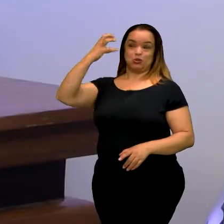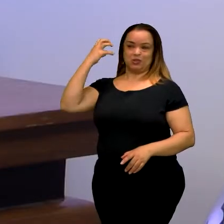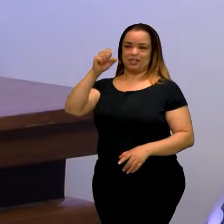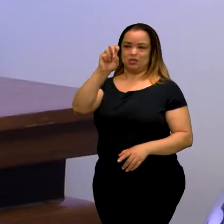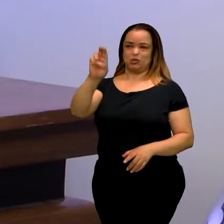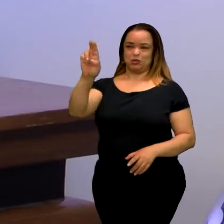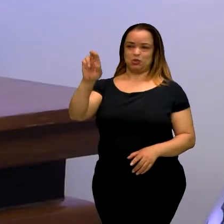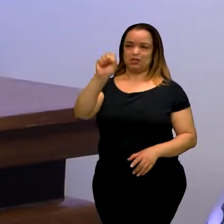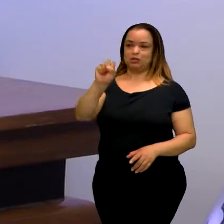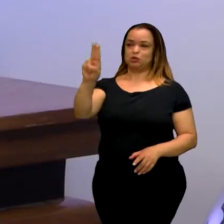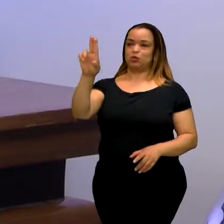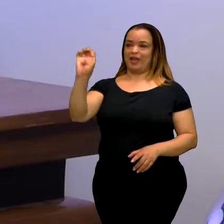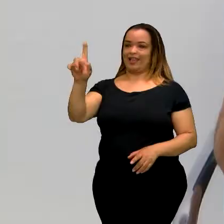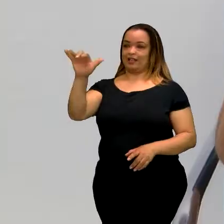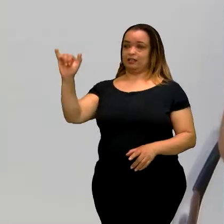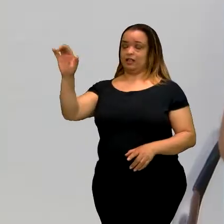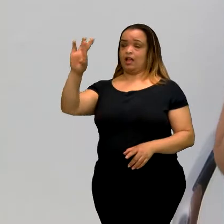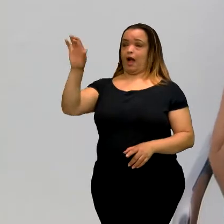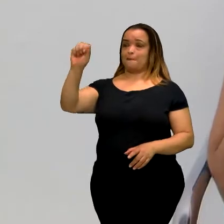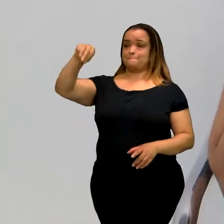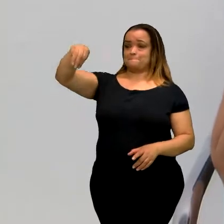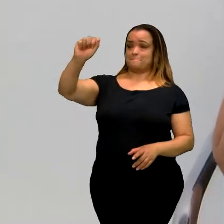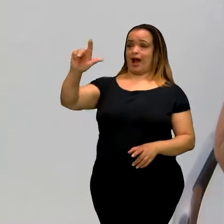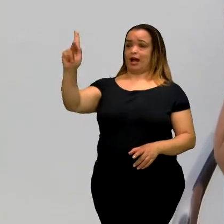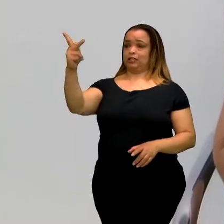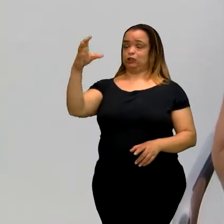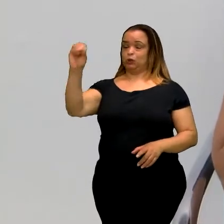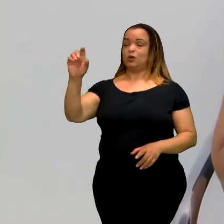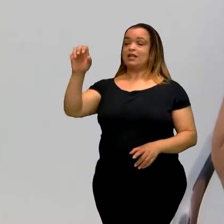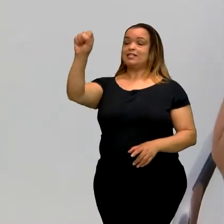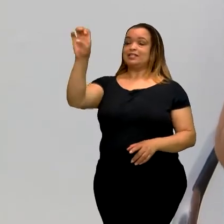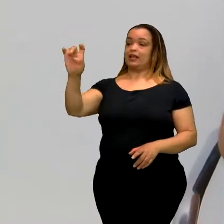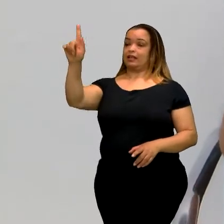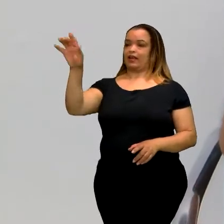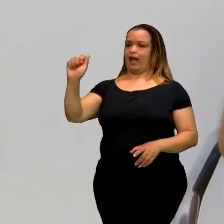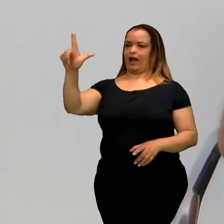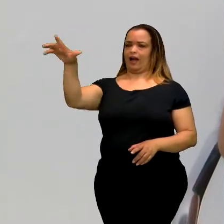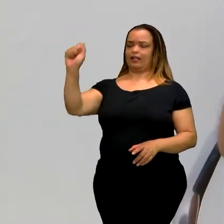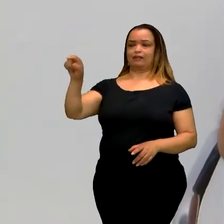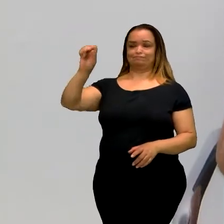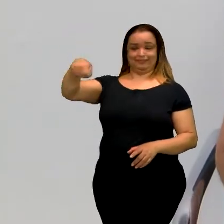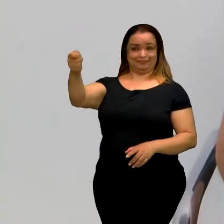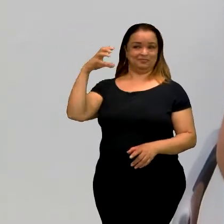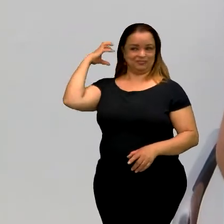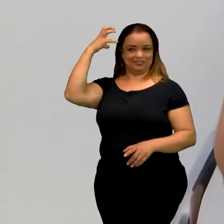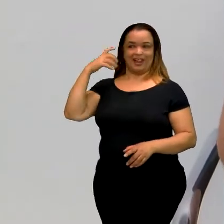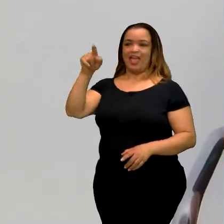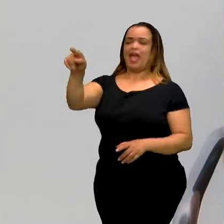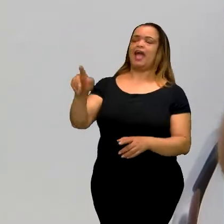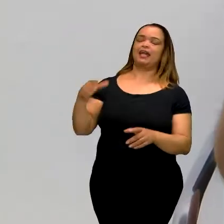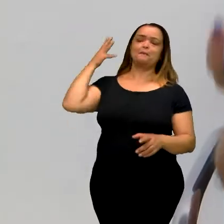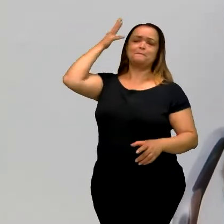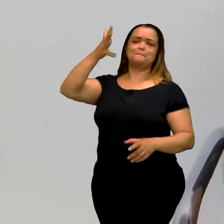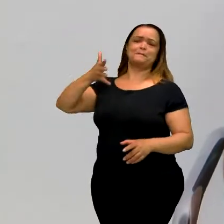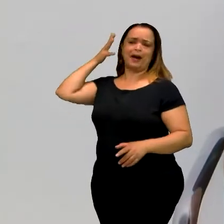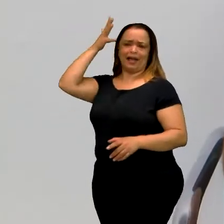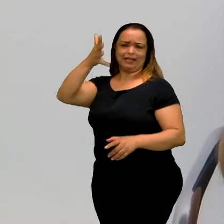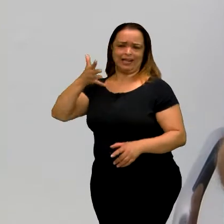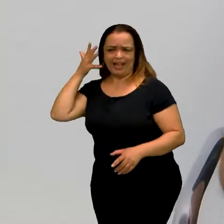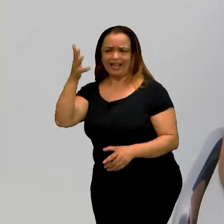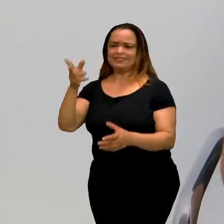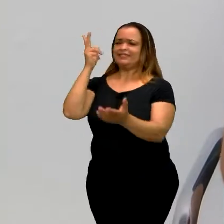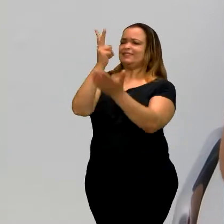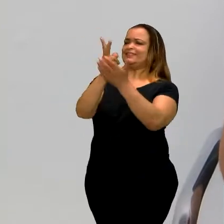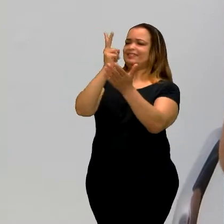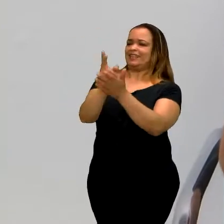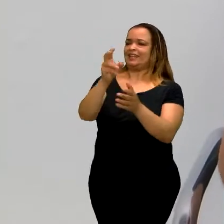Segala. Ela é atriz, palestrante, professora universitária, muito atuante nessa